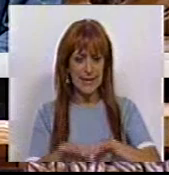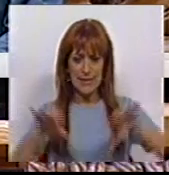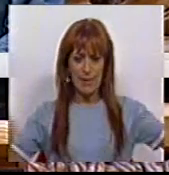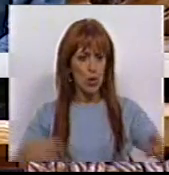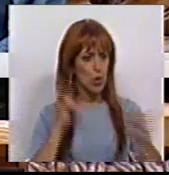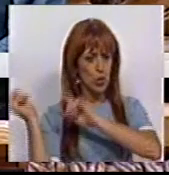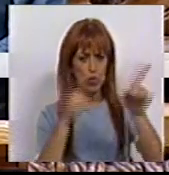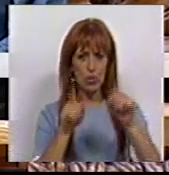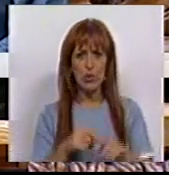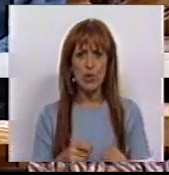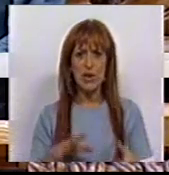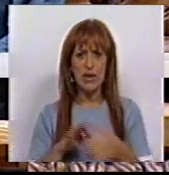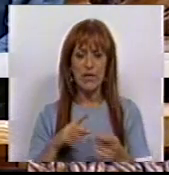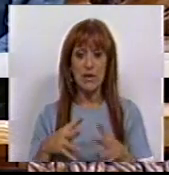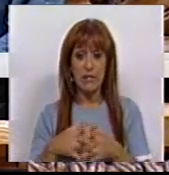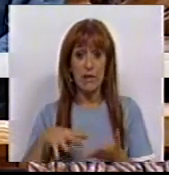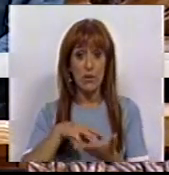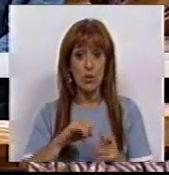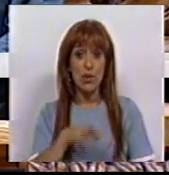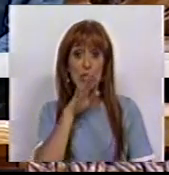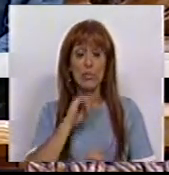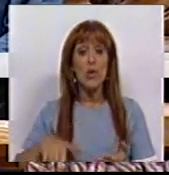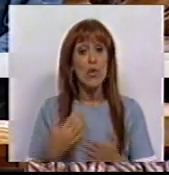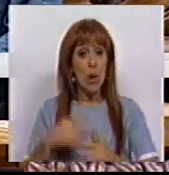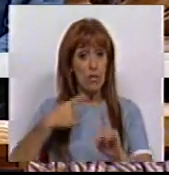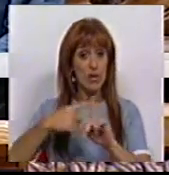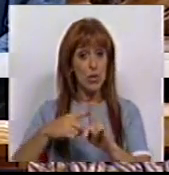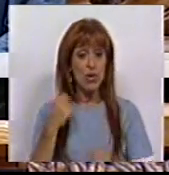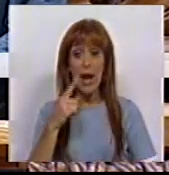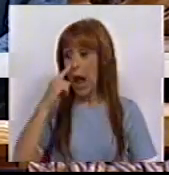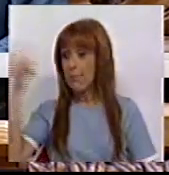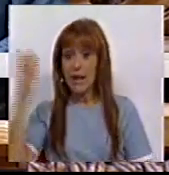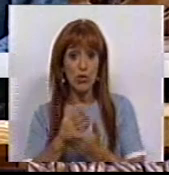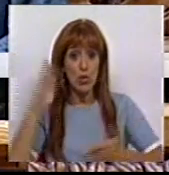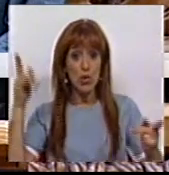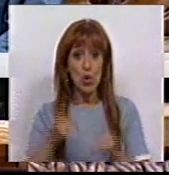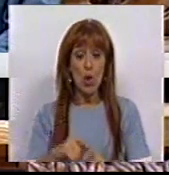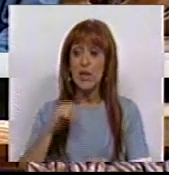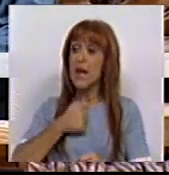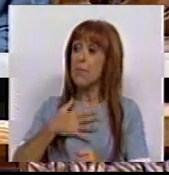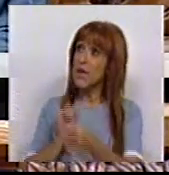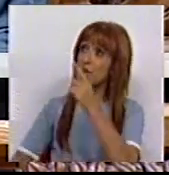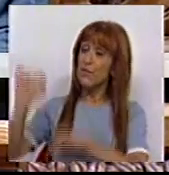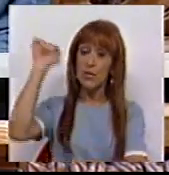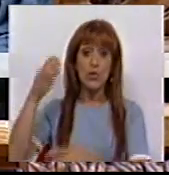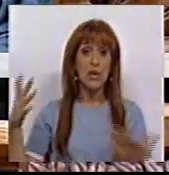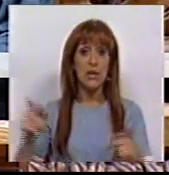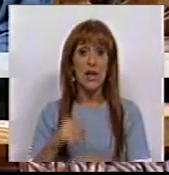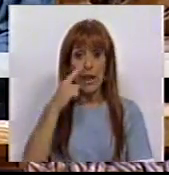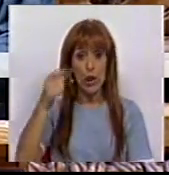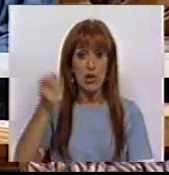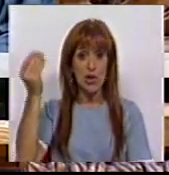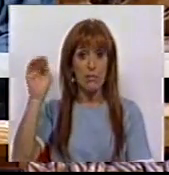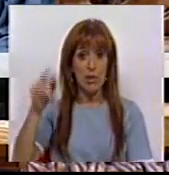do transporte e da infraestrutura ferroviária só trouxe vantagens para a Alemanha e para a sua multinacional DB, Deutsche